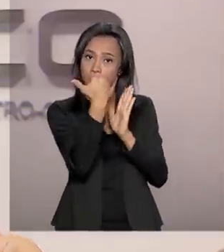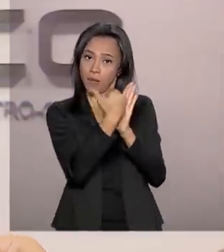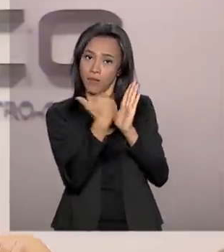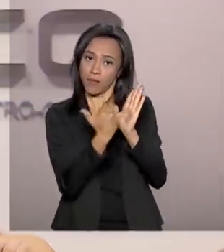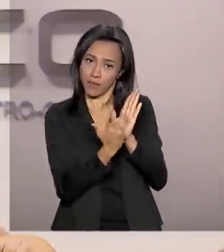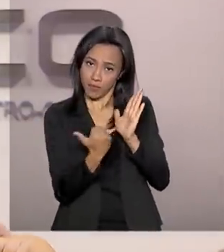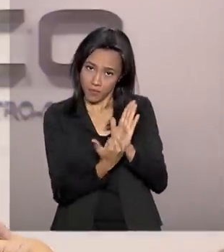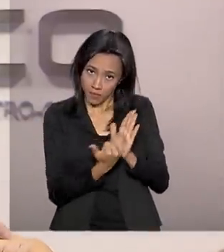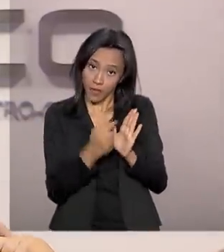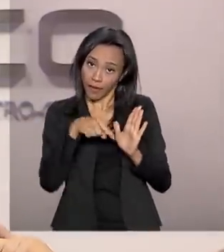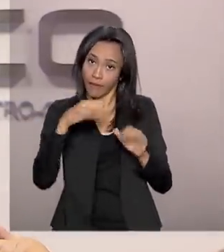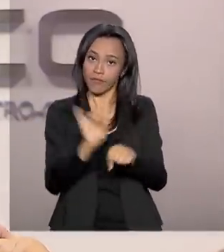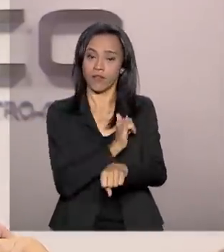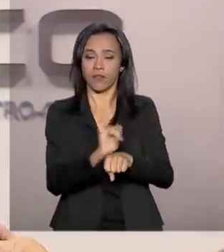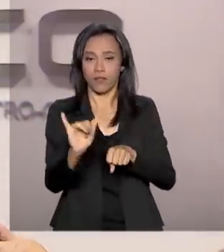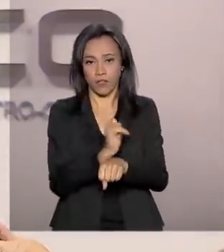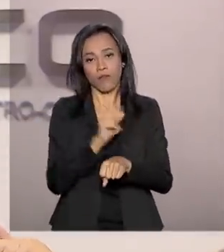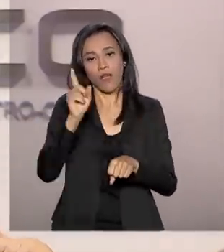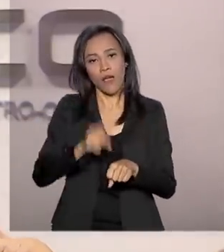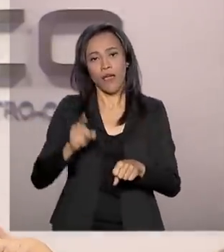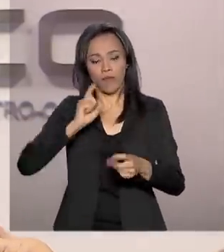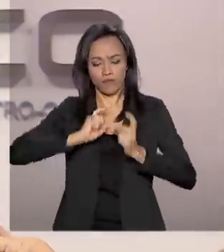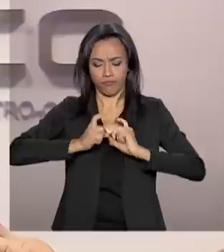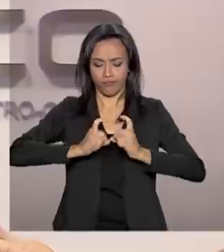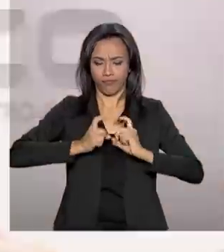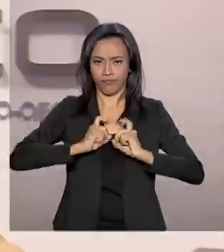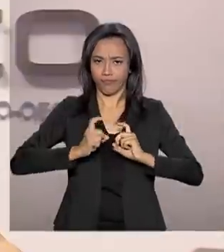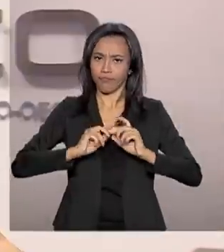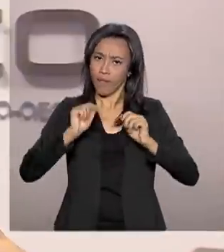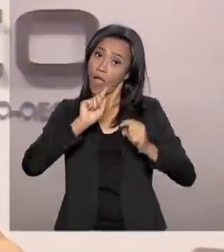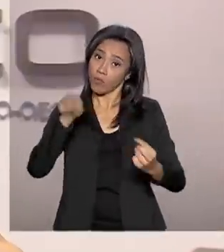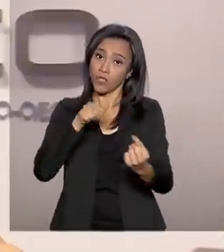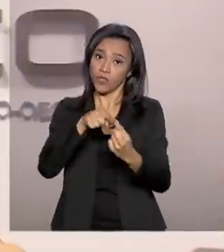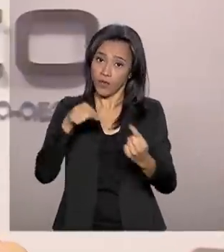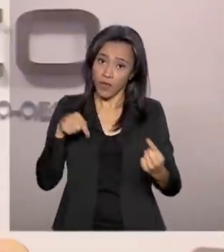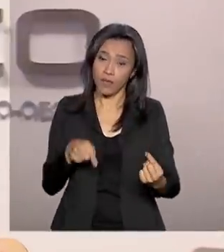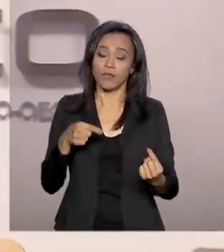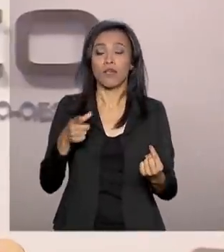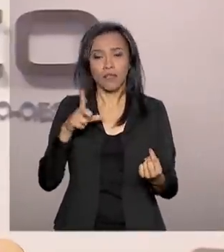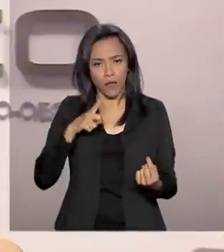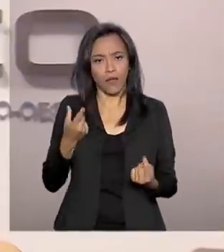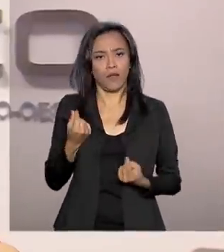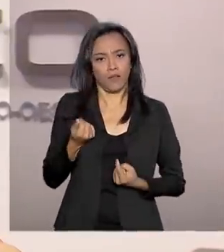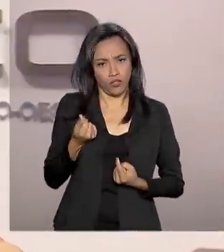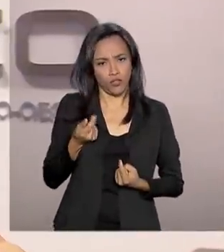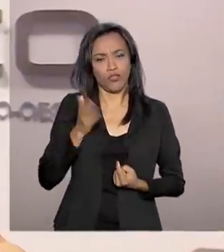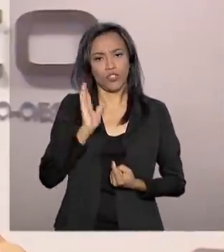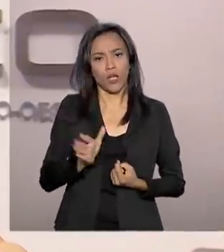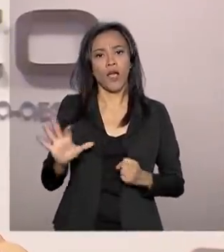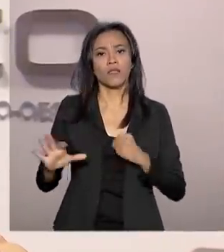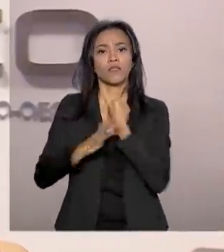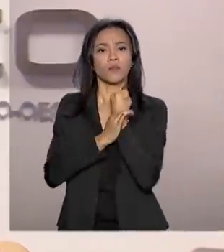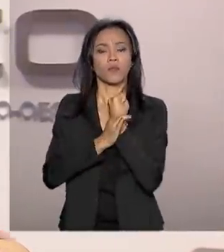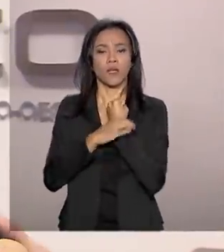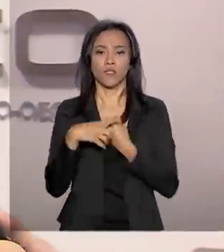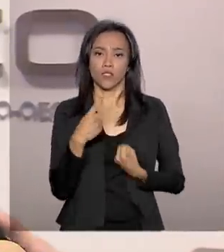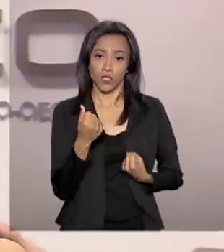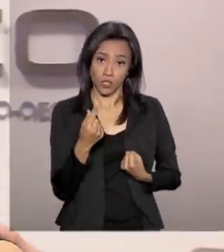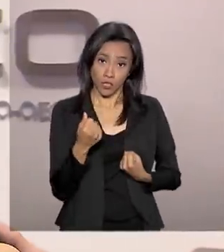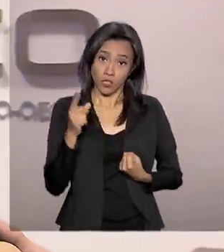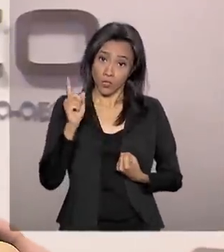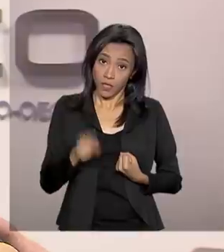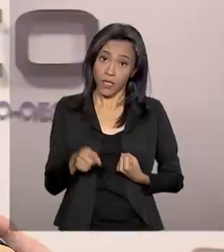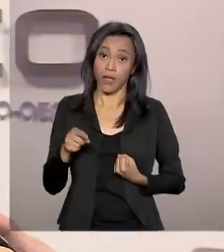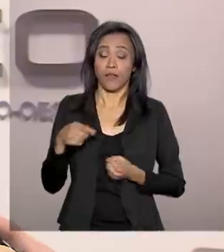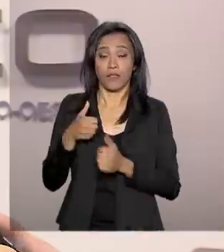estratégicos. Ou seja, é uma gestão planejada, este é o objetivo. Então, há recursos, os recursos são garantidos por receitas